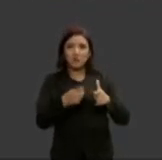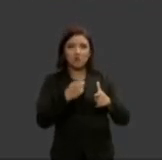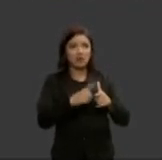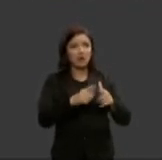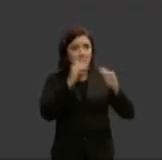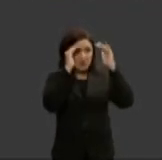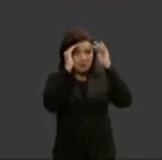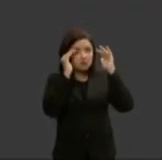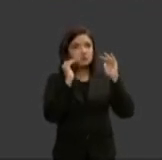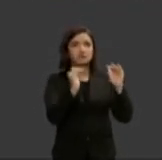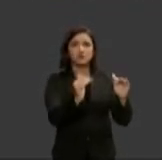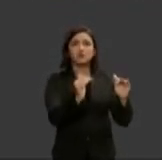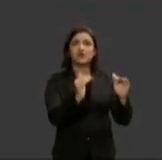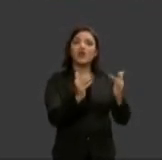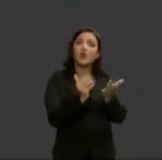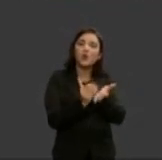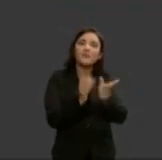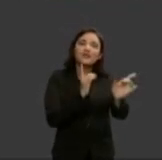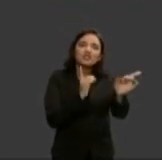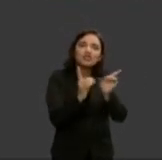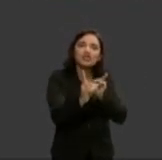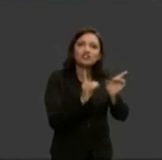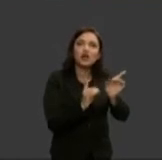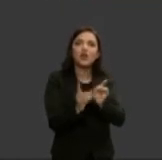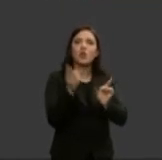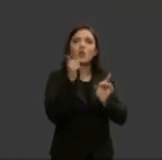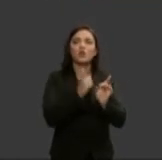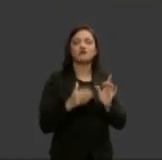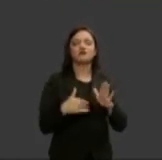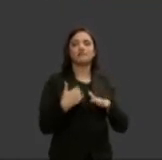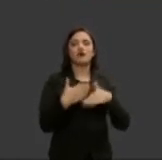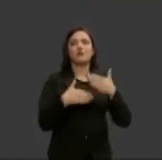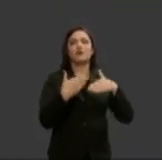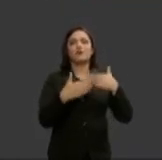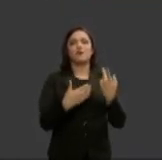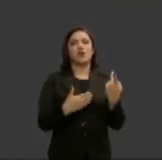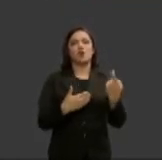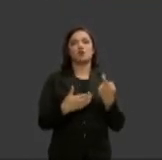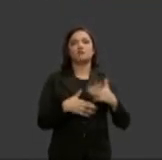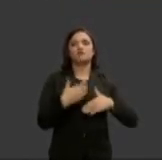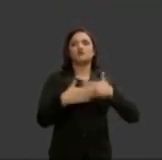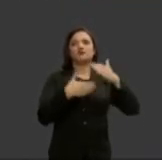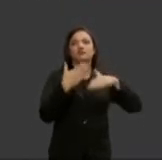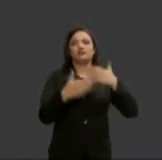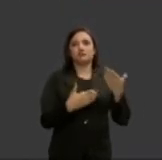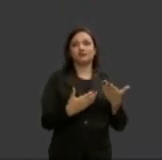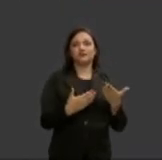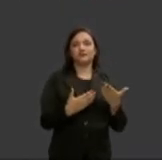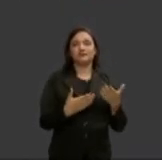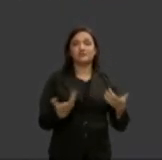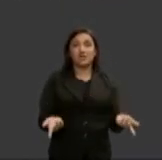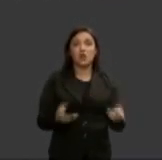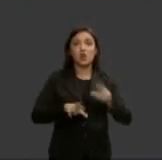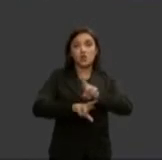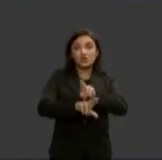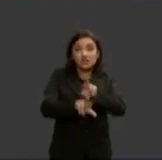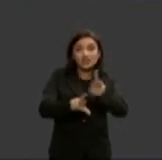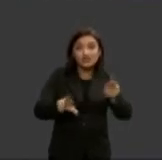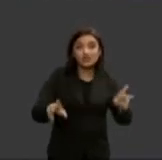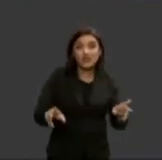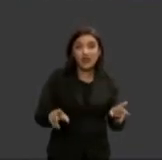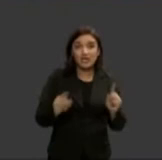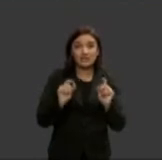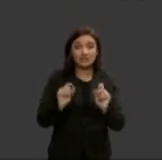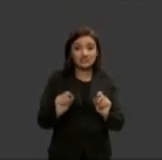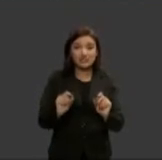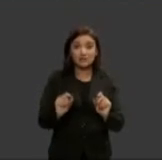e se abre espaço para o crescimento mútuo a diversidade penso eu é um dos